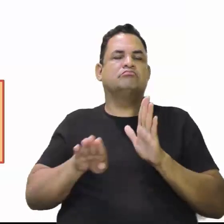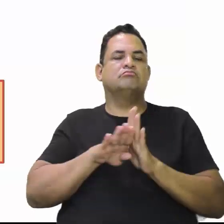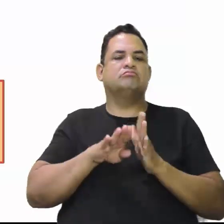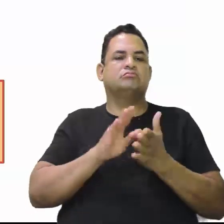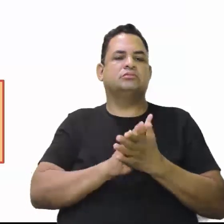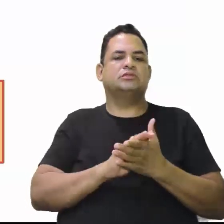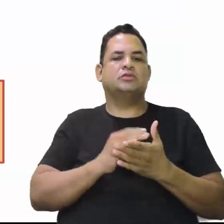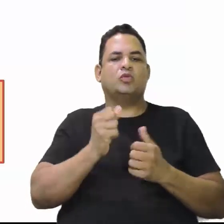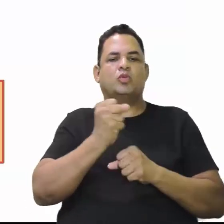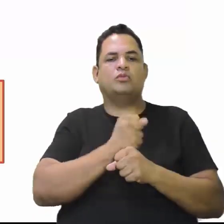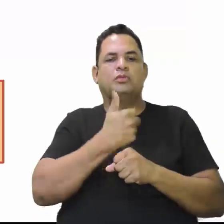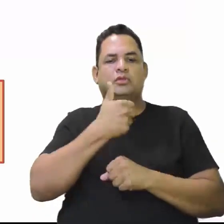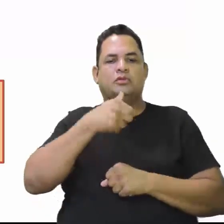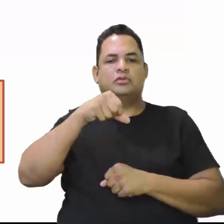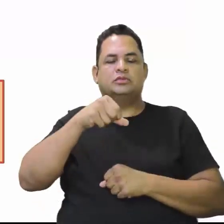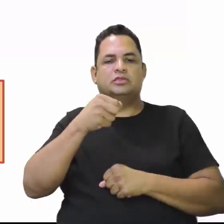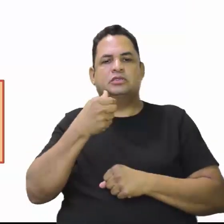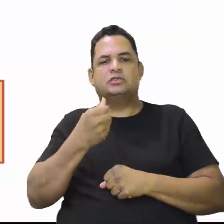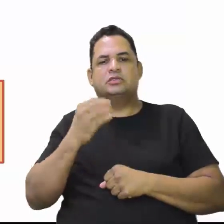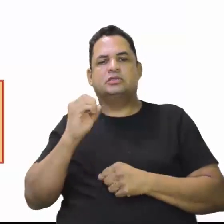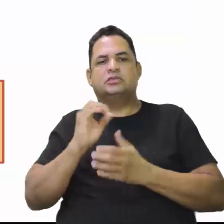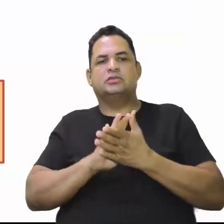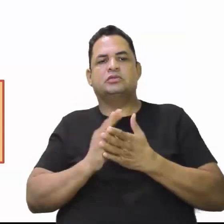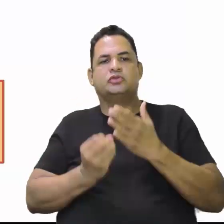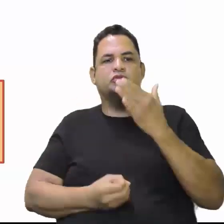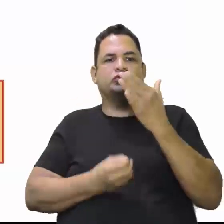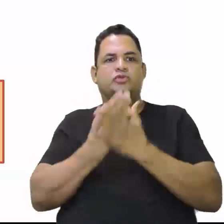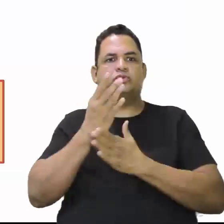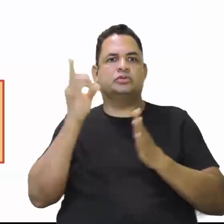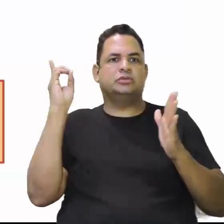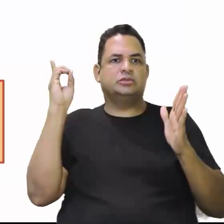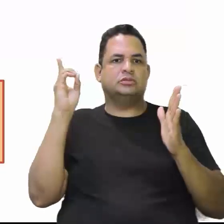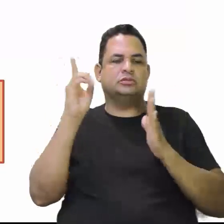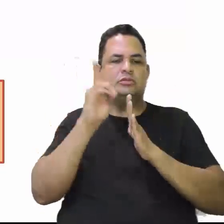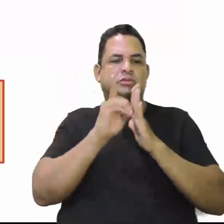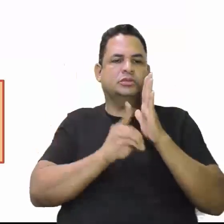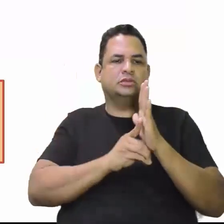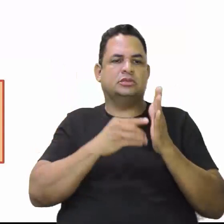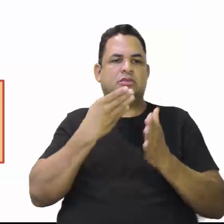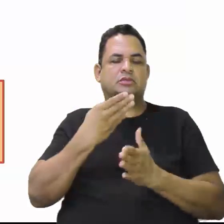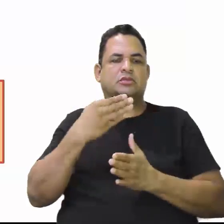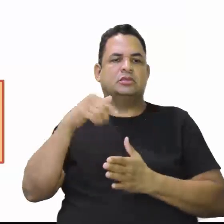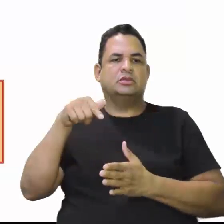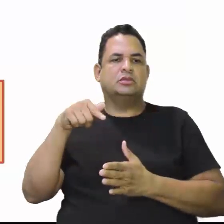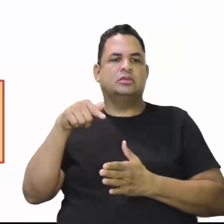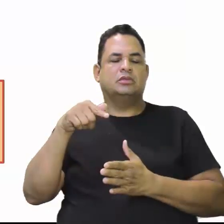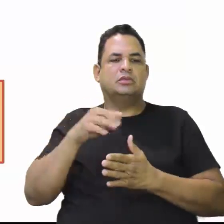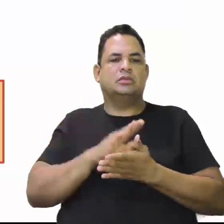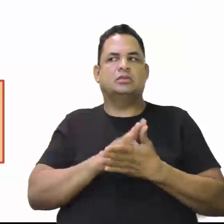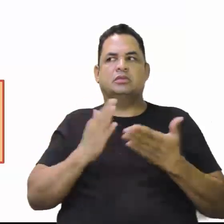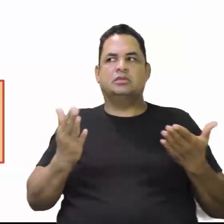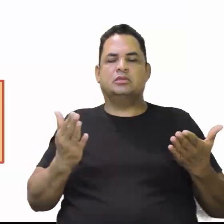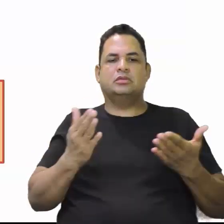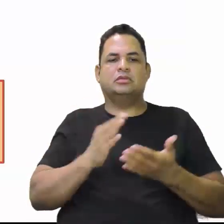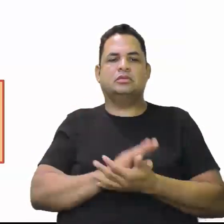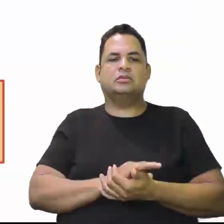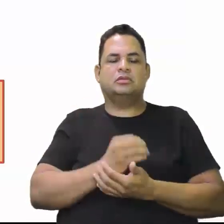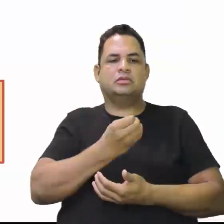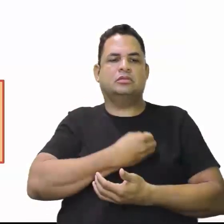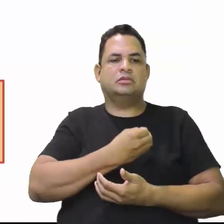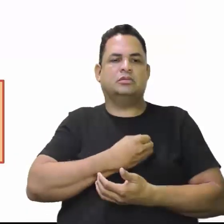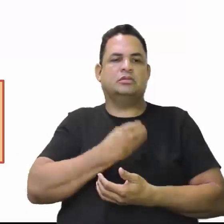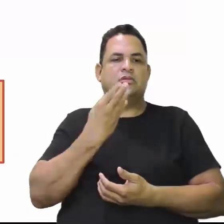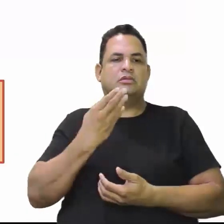de março, o presidente da república cria o decreto 47. E esse decreto de número